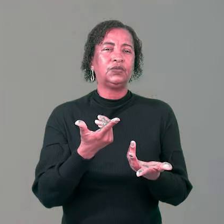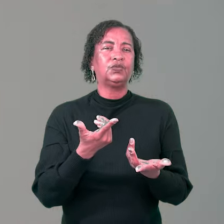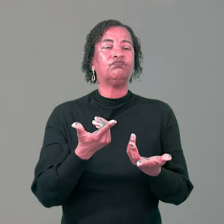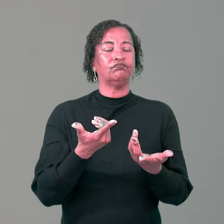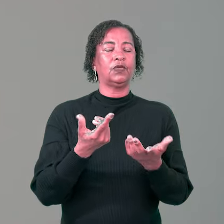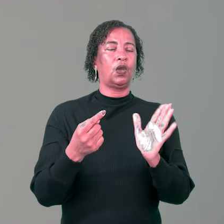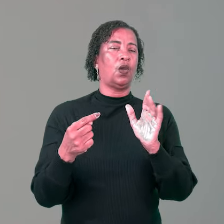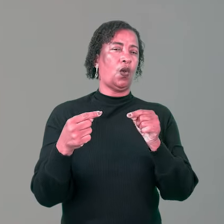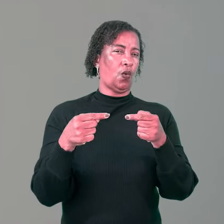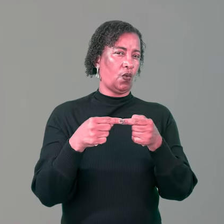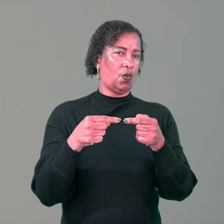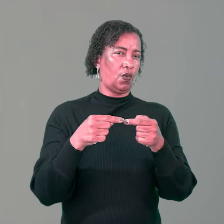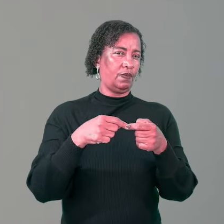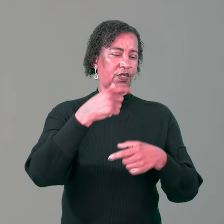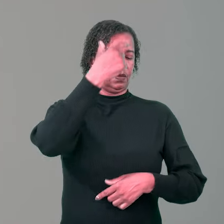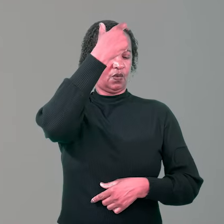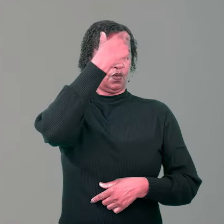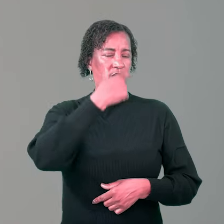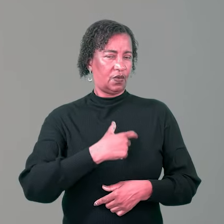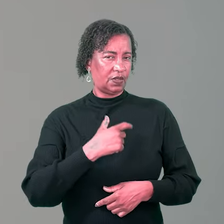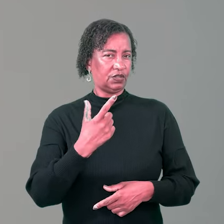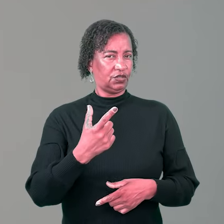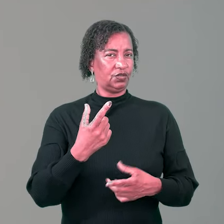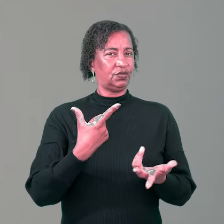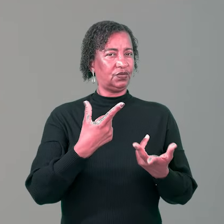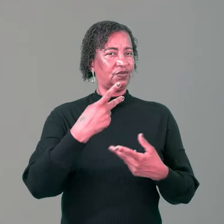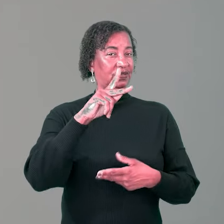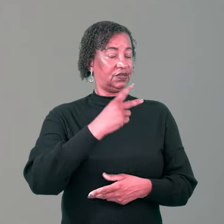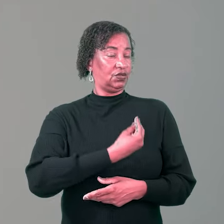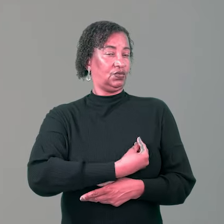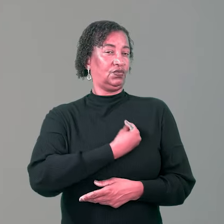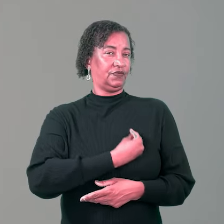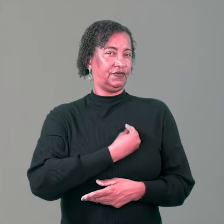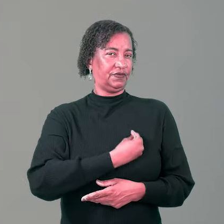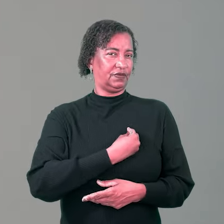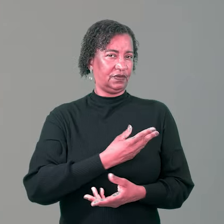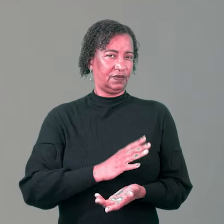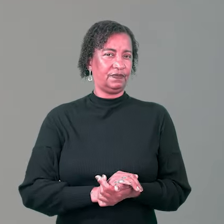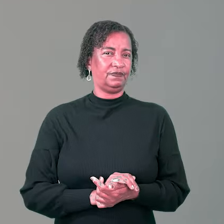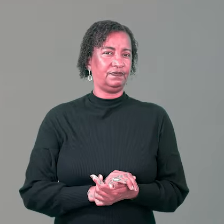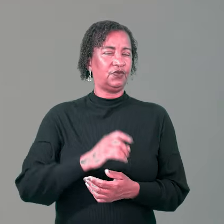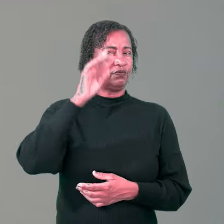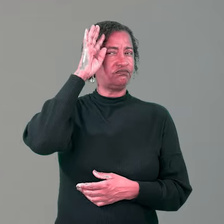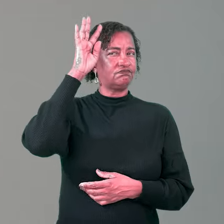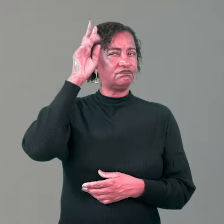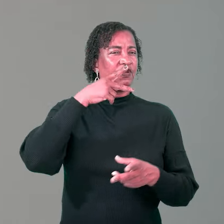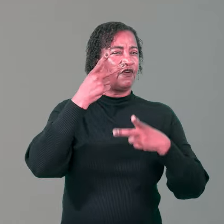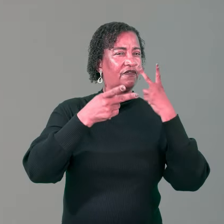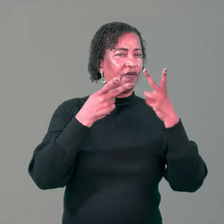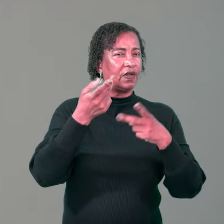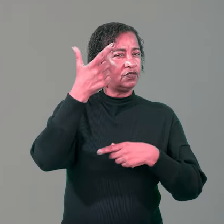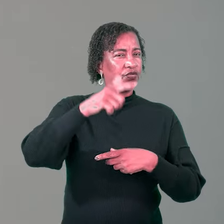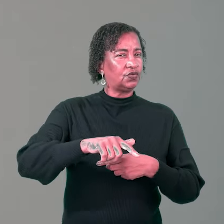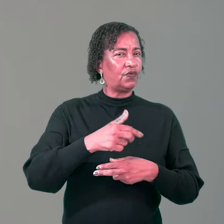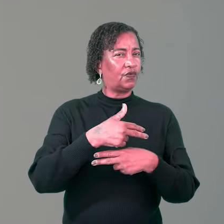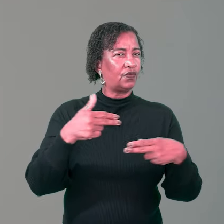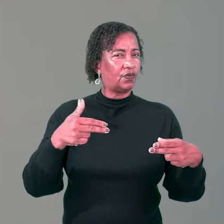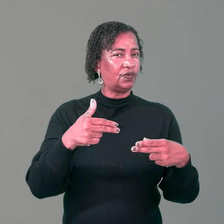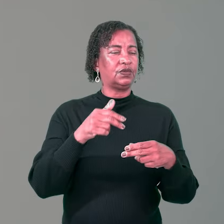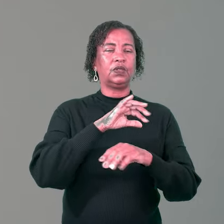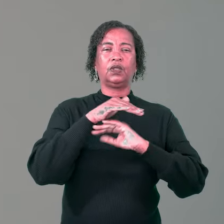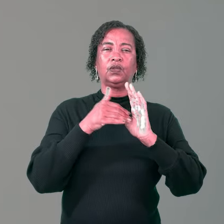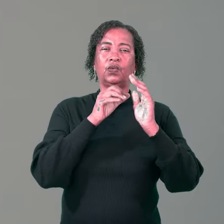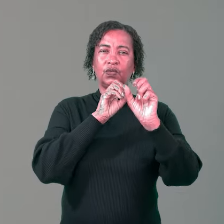atitude em relação a você mesmo. Deixe-me repetir uma coisa. Todo